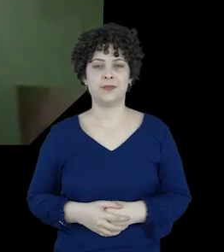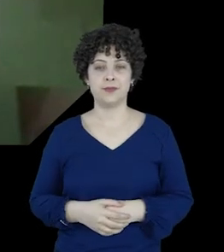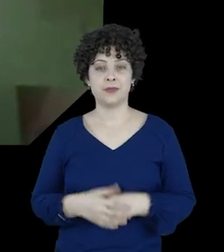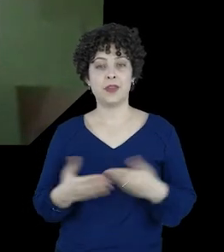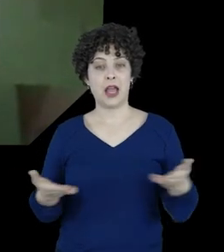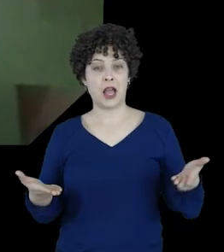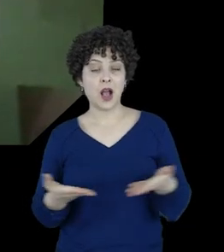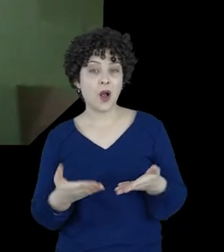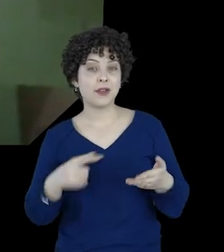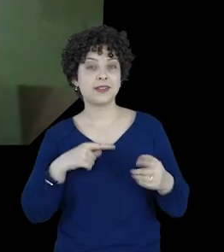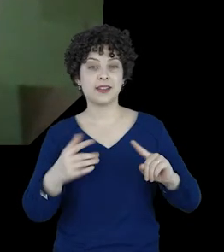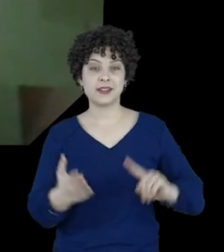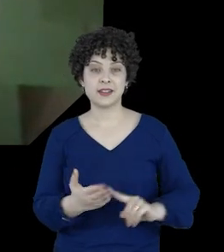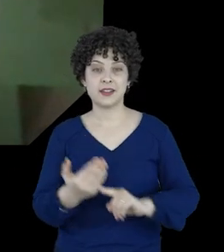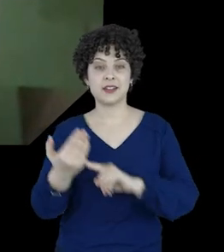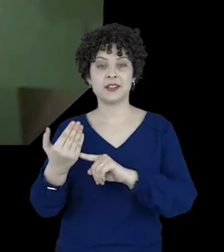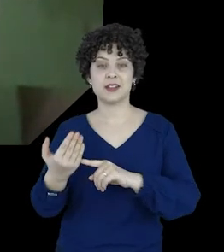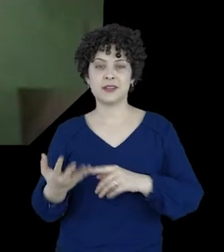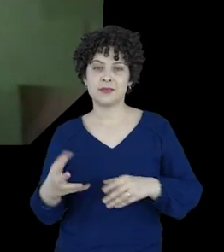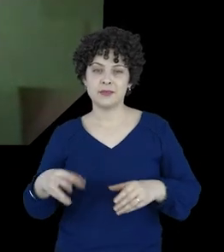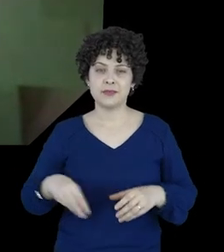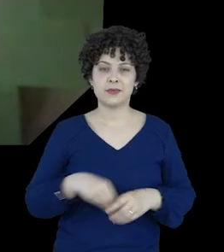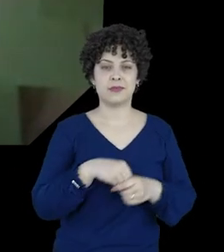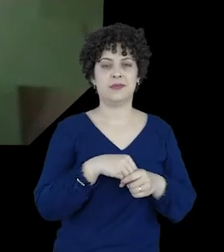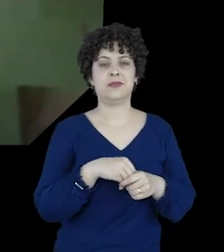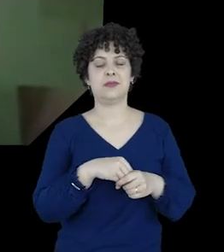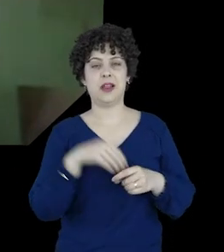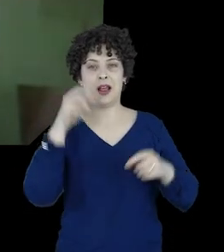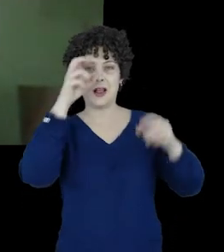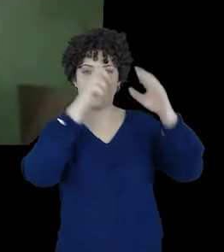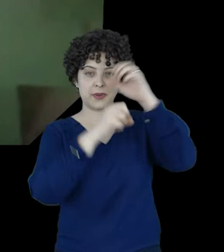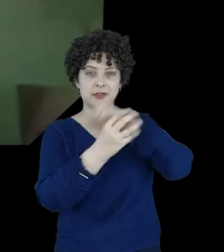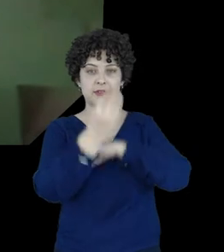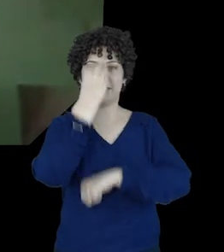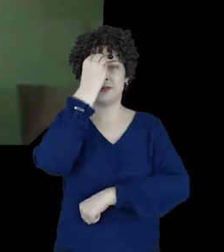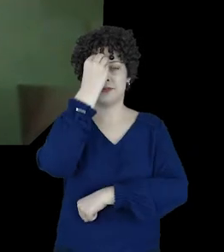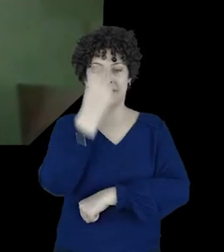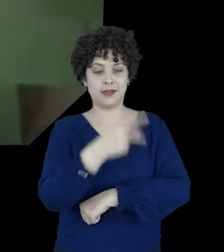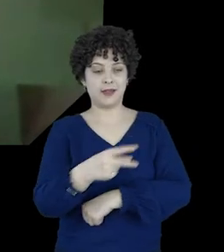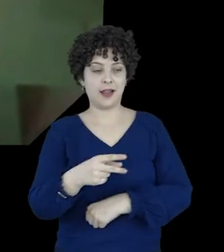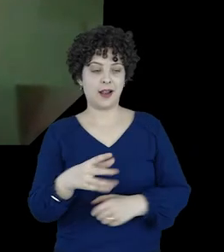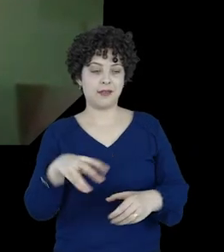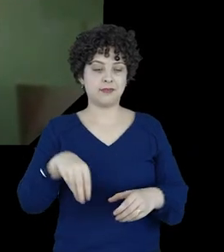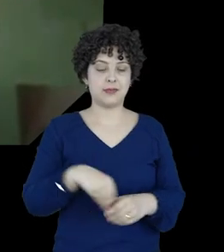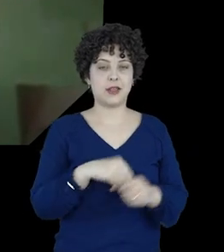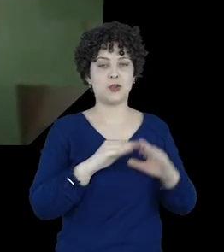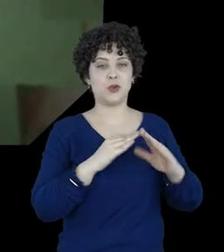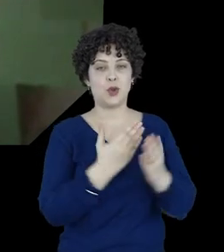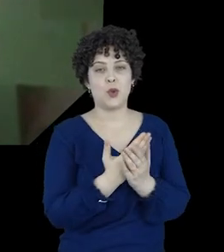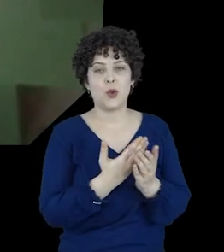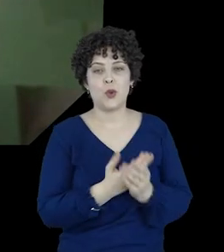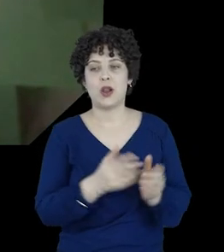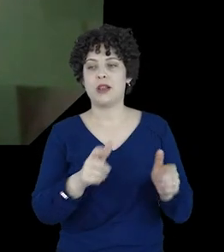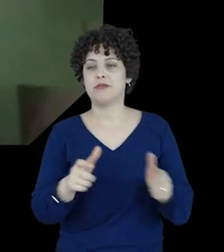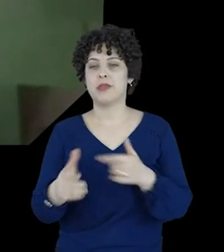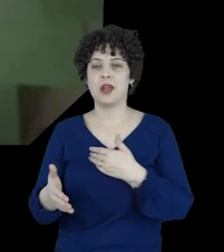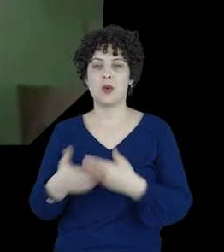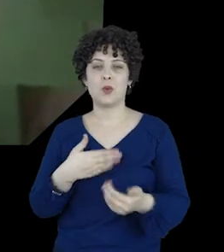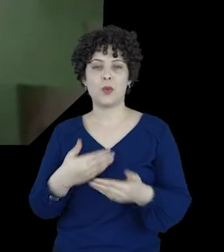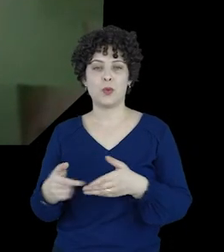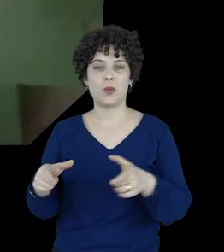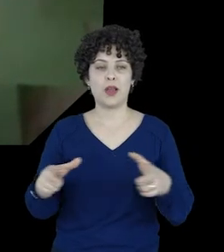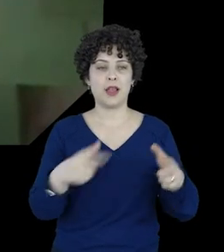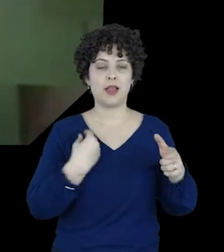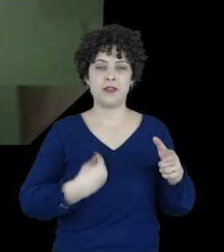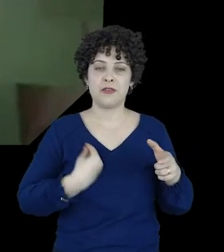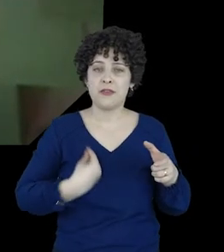e agora temos a tecnologia inserida no ambiente de aprendizagem delas, nas escolas ou em qualquer espaço